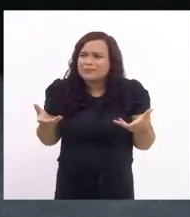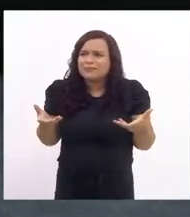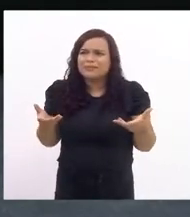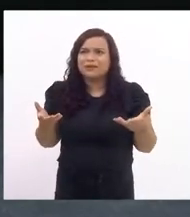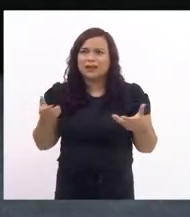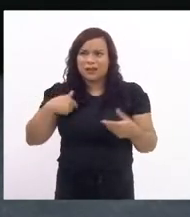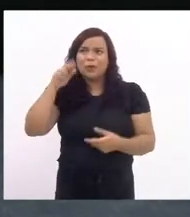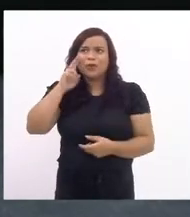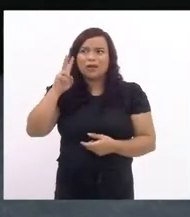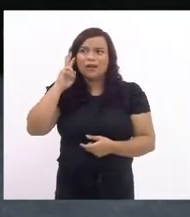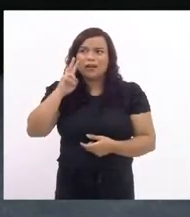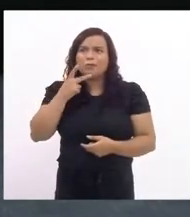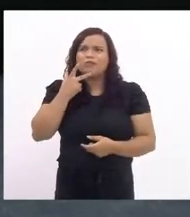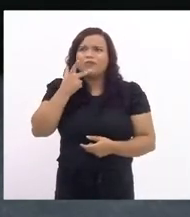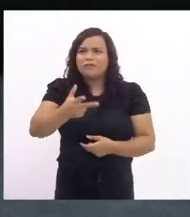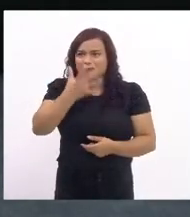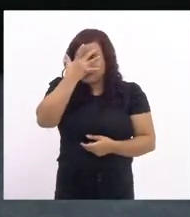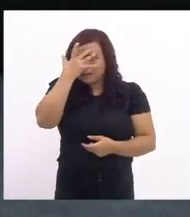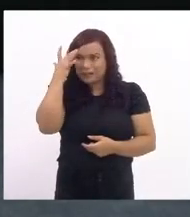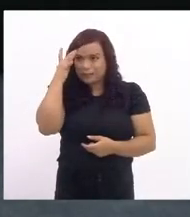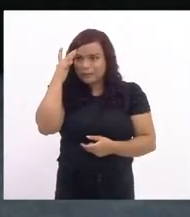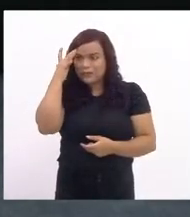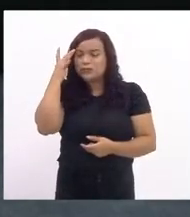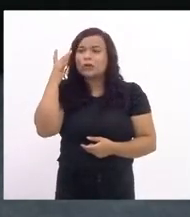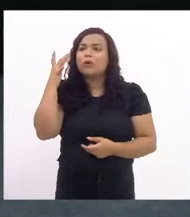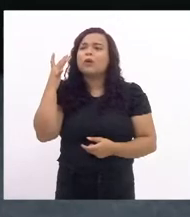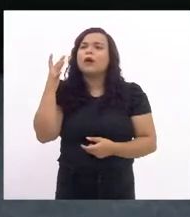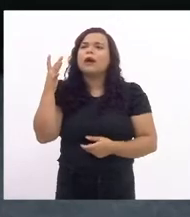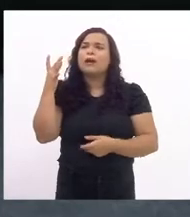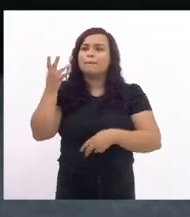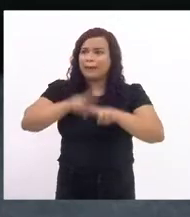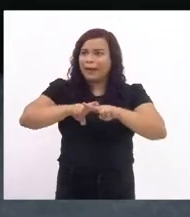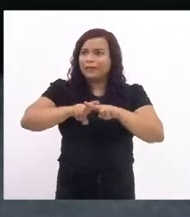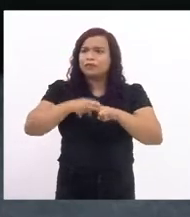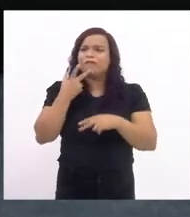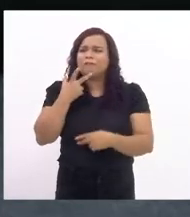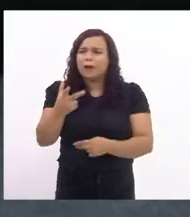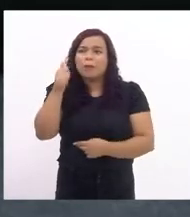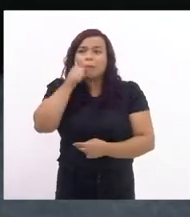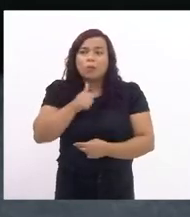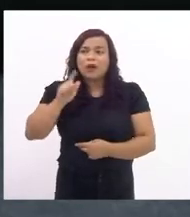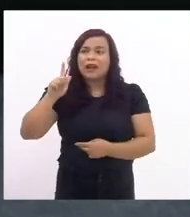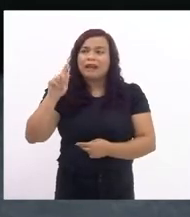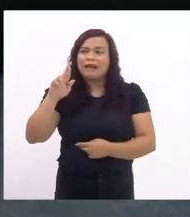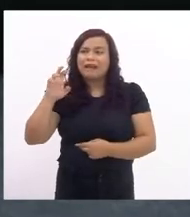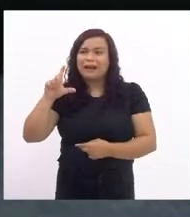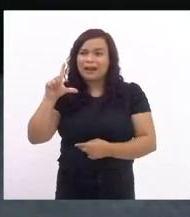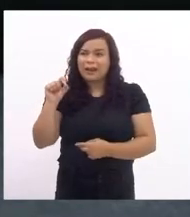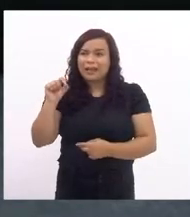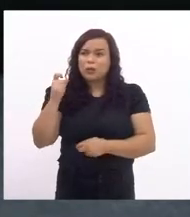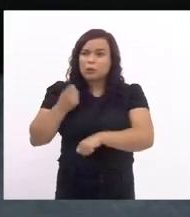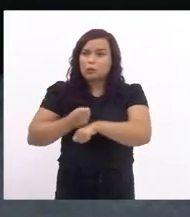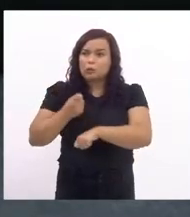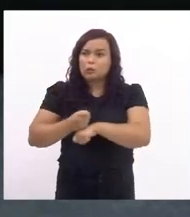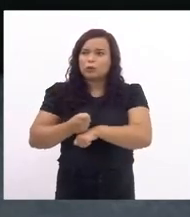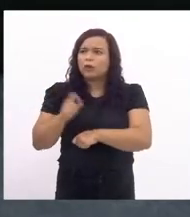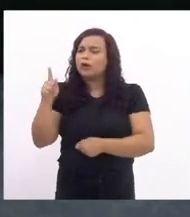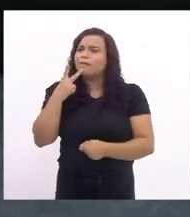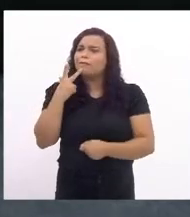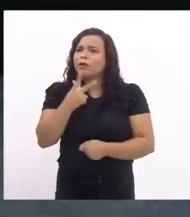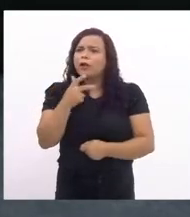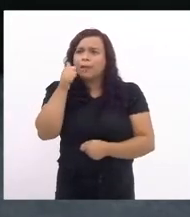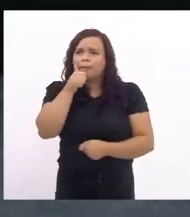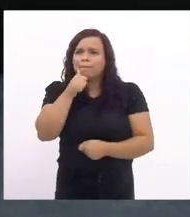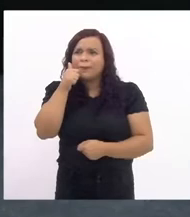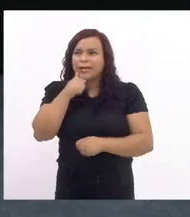as mulheres de grelo duro e a galera da esquerda toda ficou em silêncio como sempre